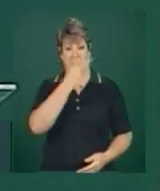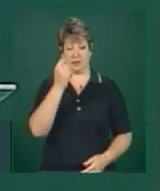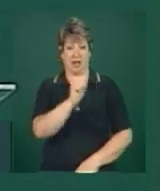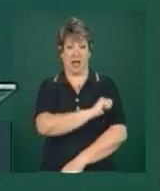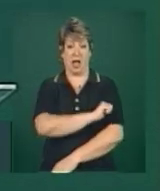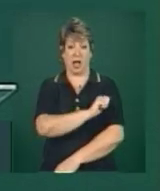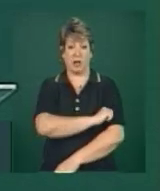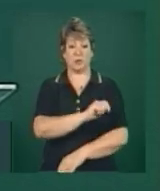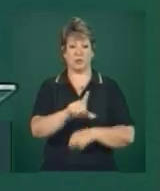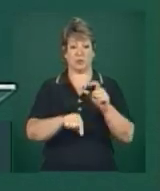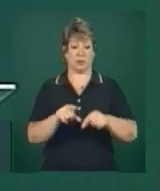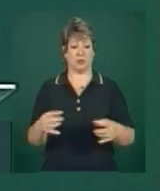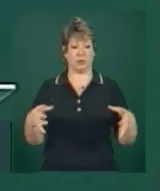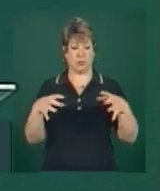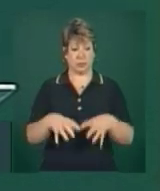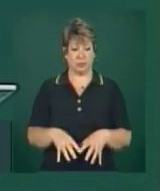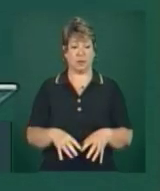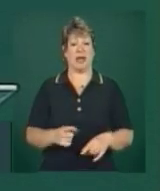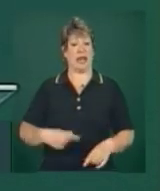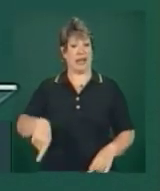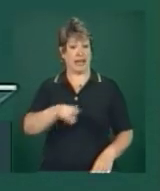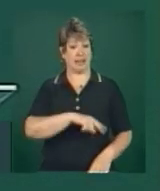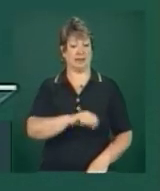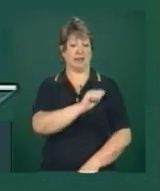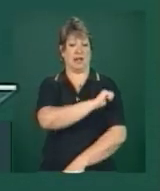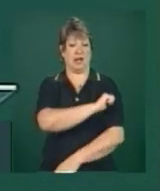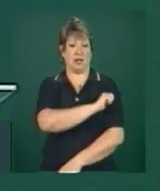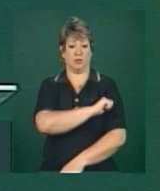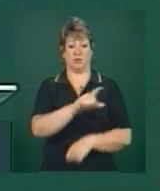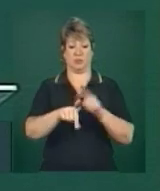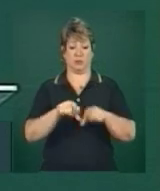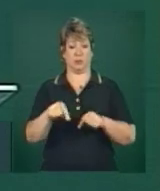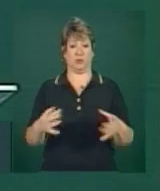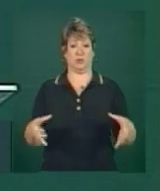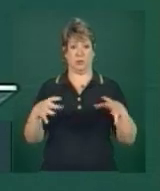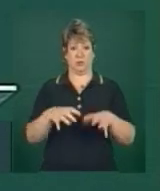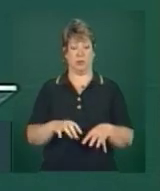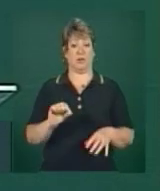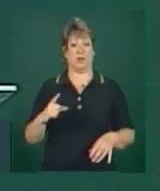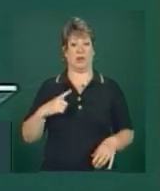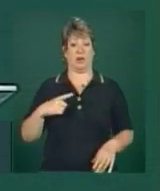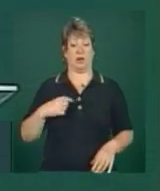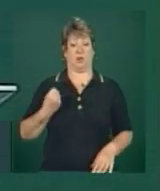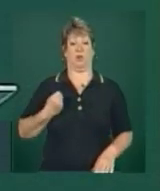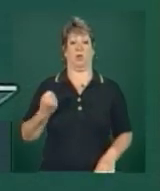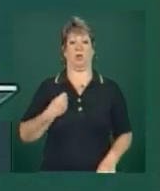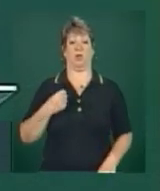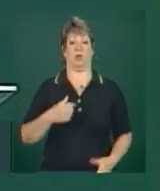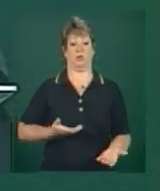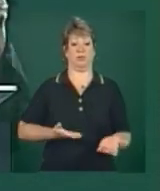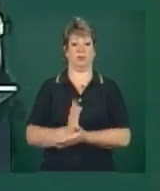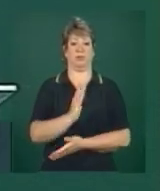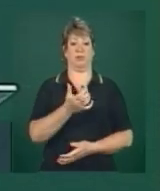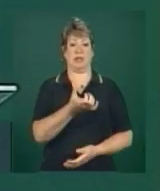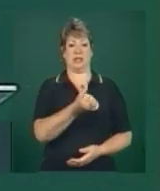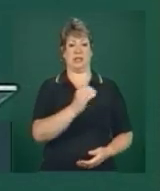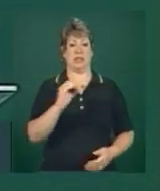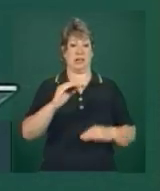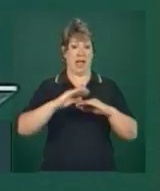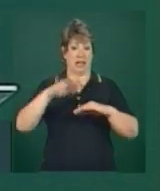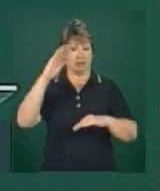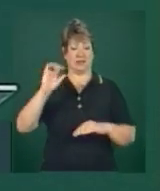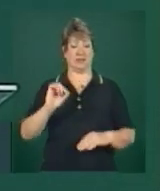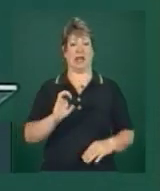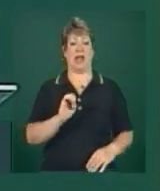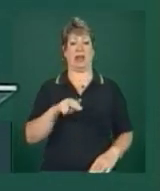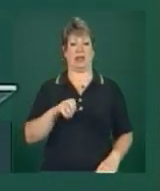e esses alunos selecionados serão aqueles com notas 600, acima de 600 no